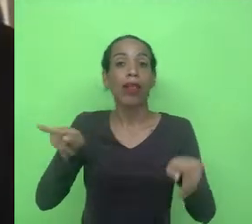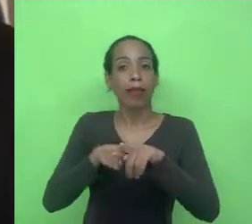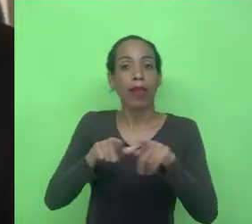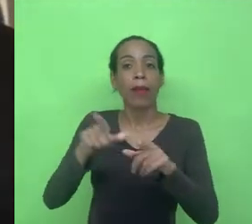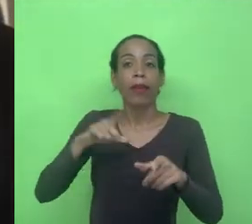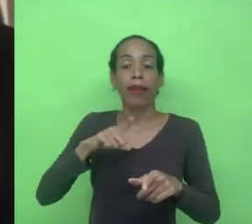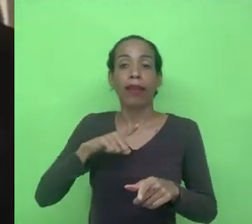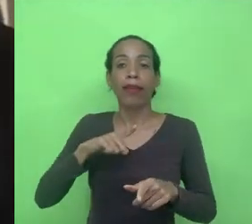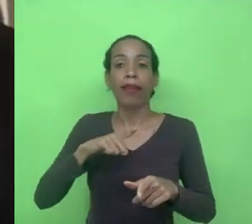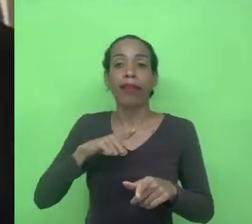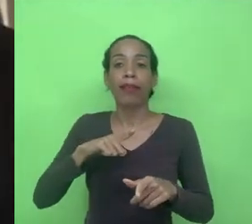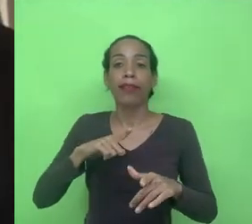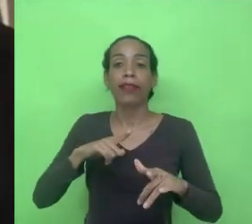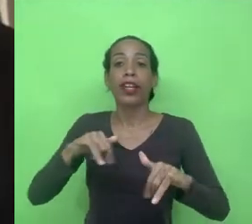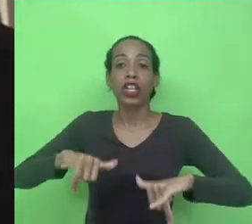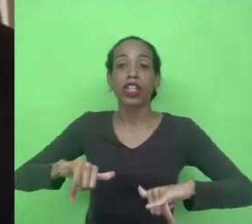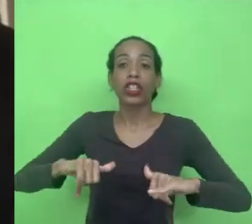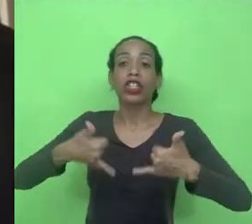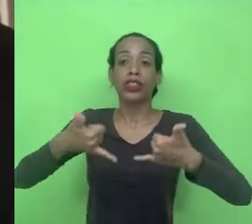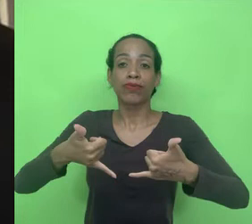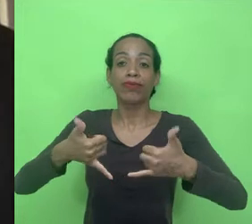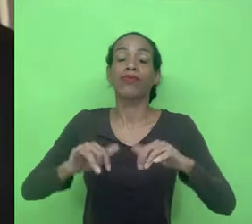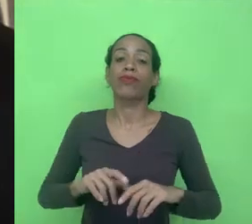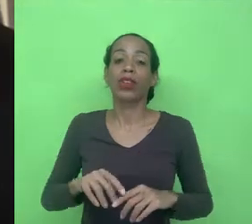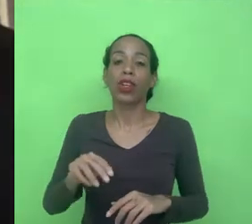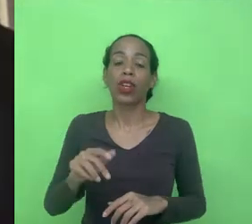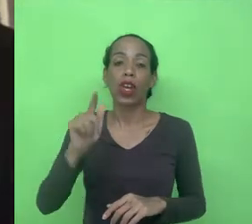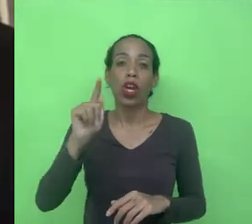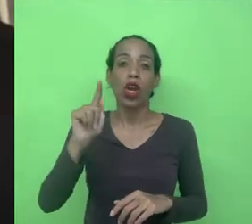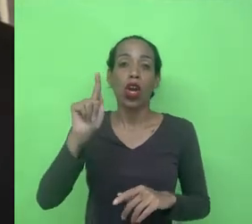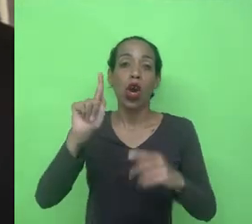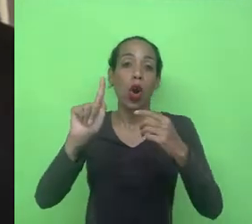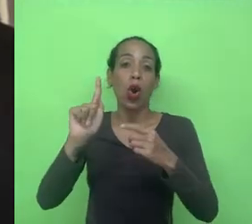Unidos, a chamada GAFAN, que são Google, Amazon, Facebook,